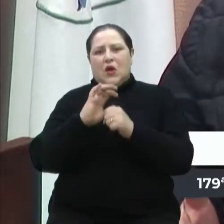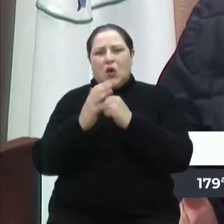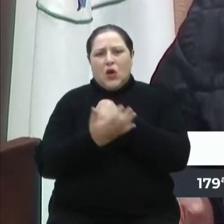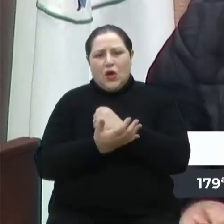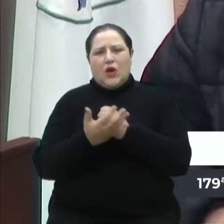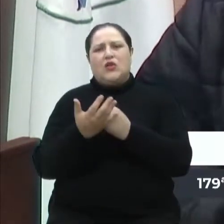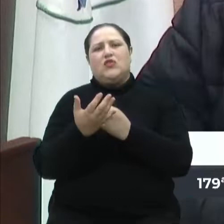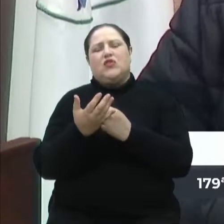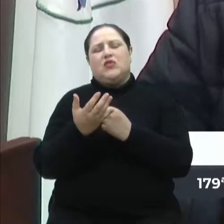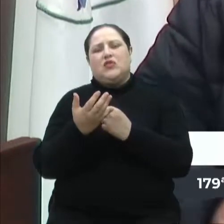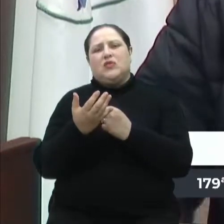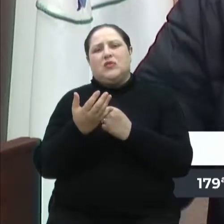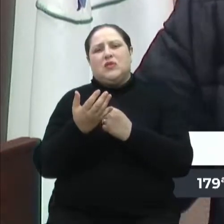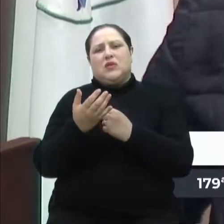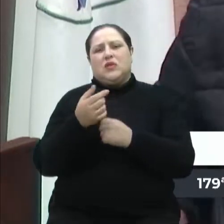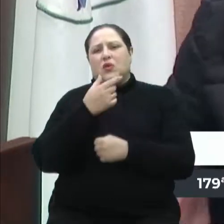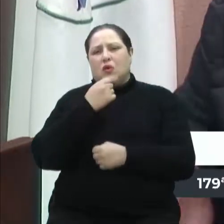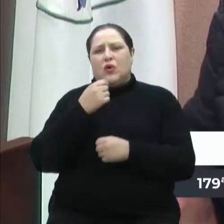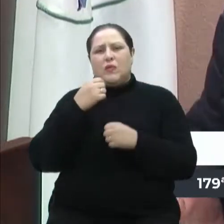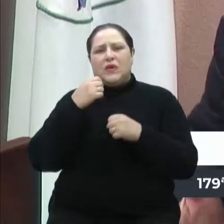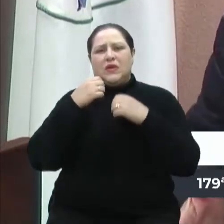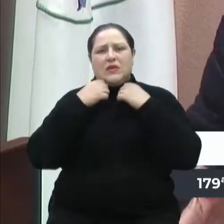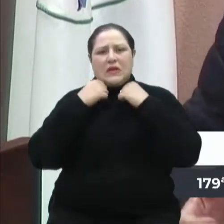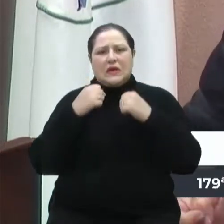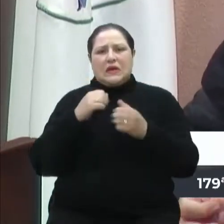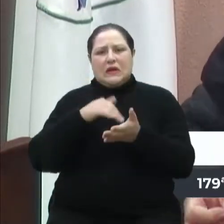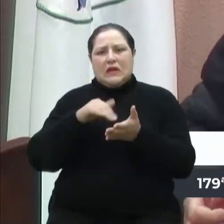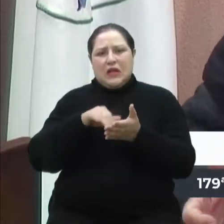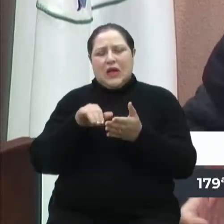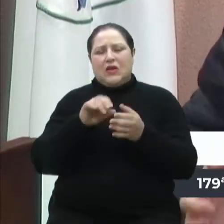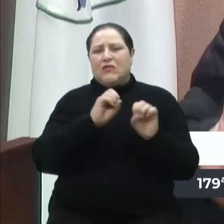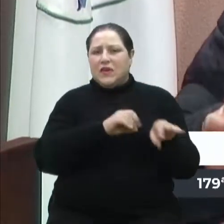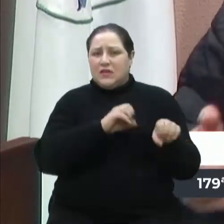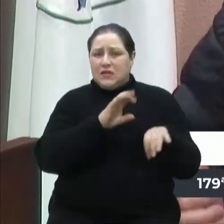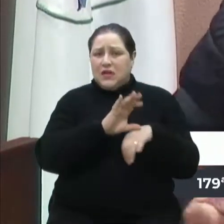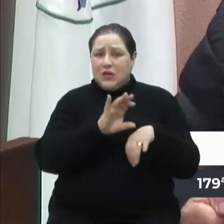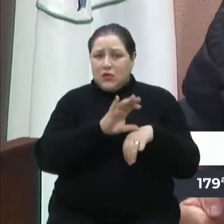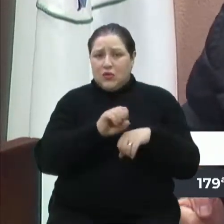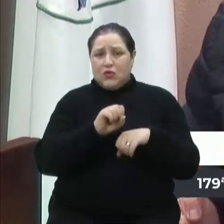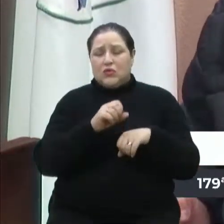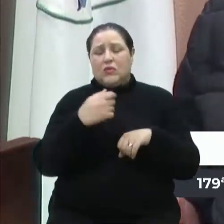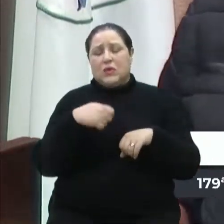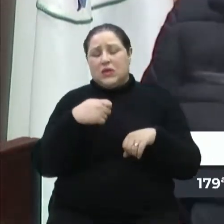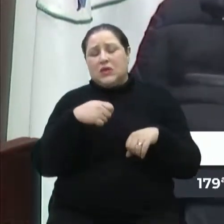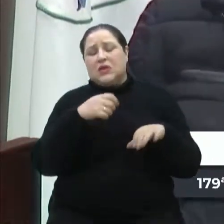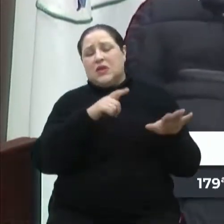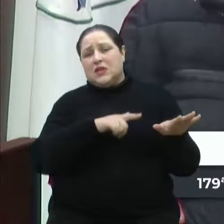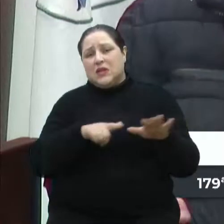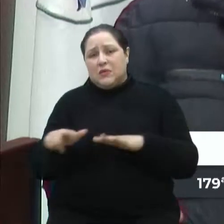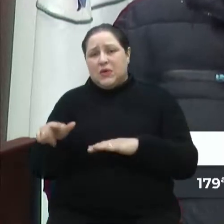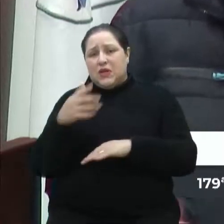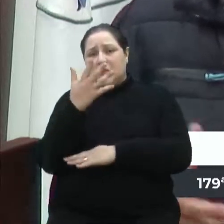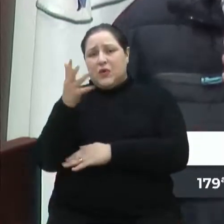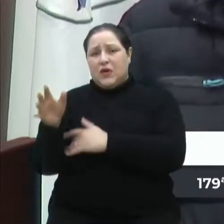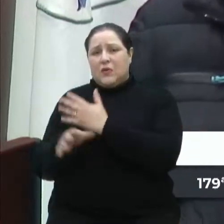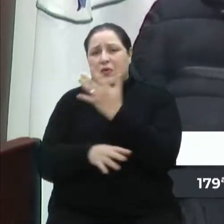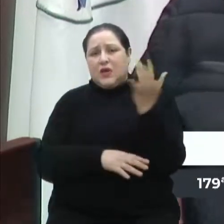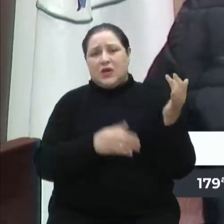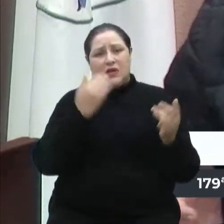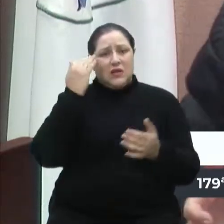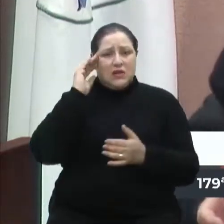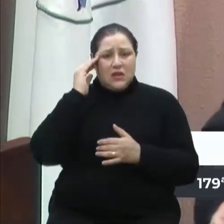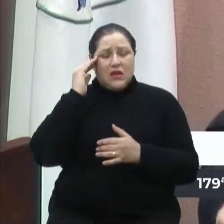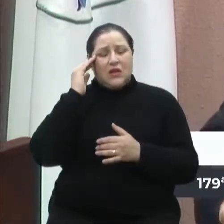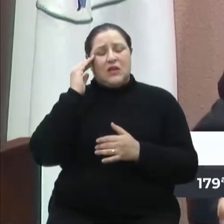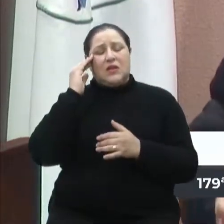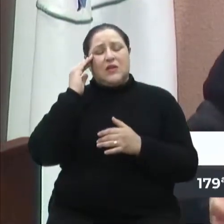Ambiente, aliás, deveria ser todos os dias, não Semana do Meio Ambiente, mas entendemos que a estrutura da secretaria também não é